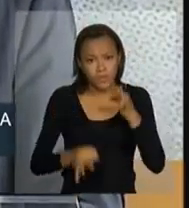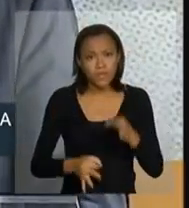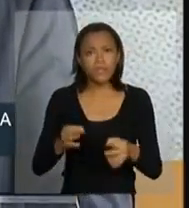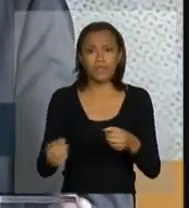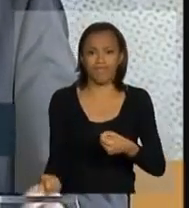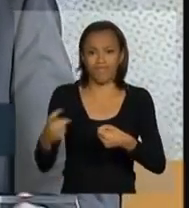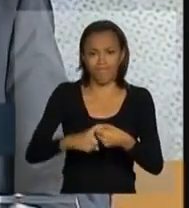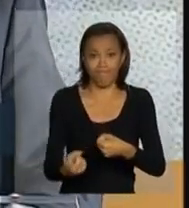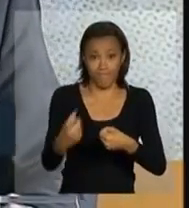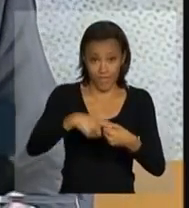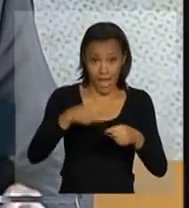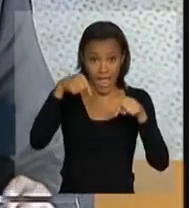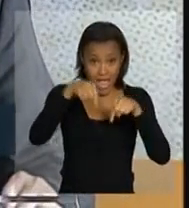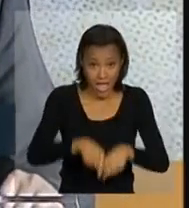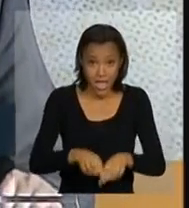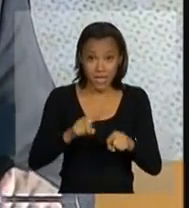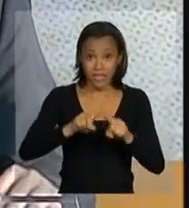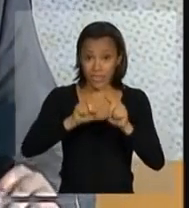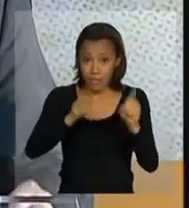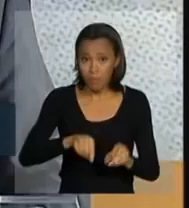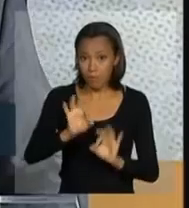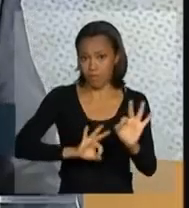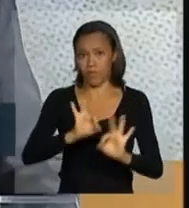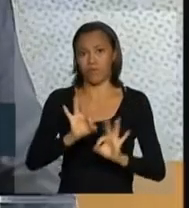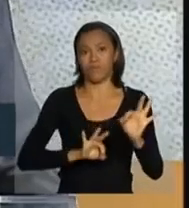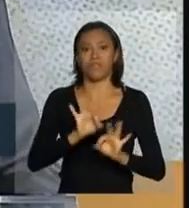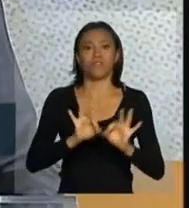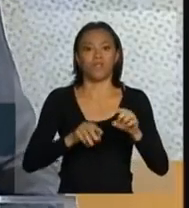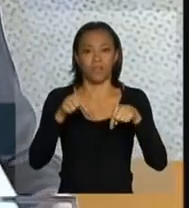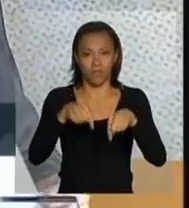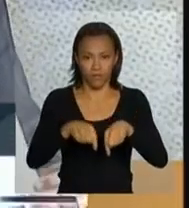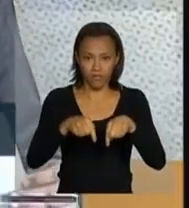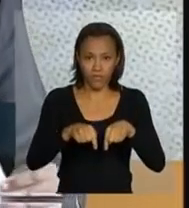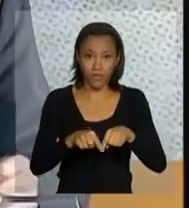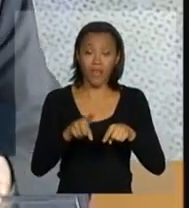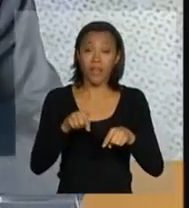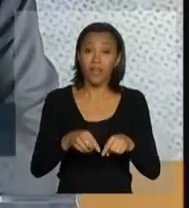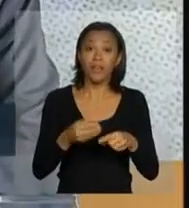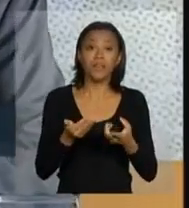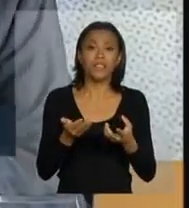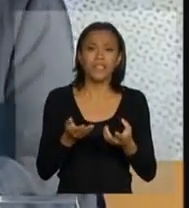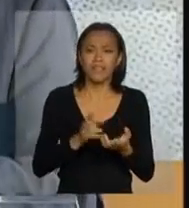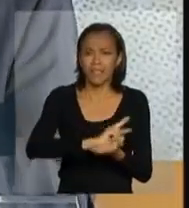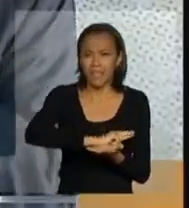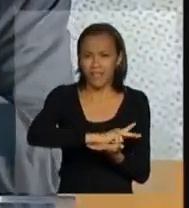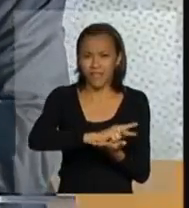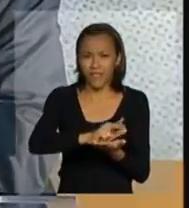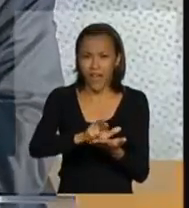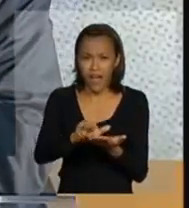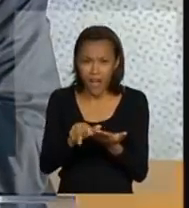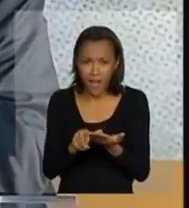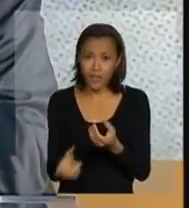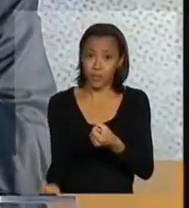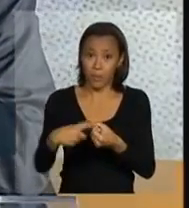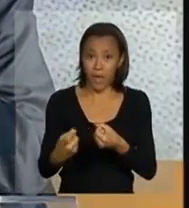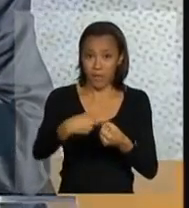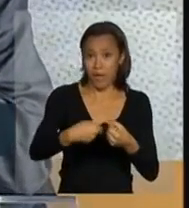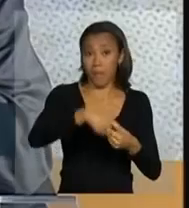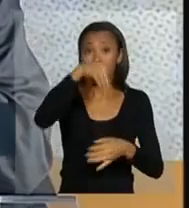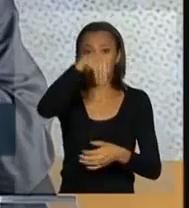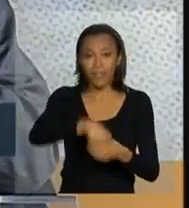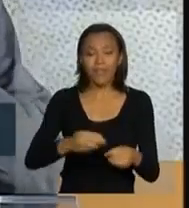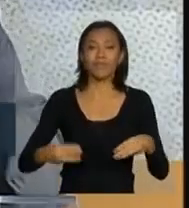integra este projeto. Este projeto, ele passa por um conjunto de iniciativas interministeriais